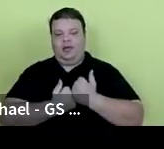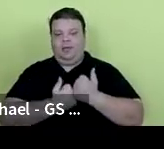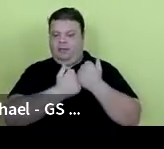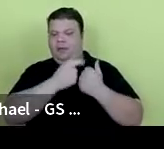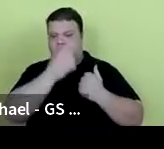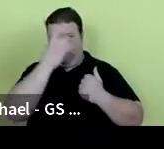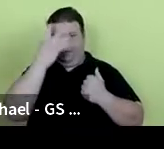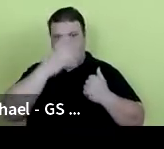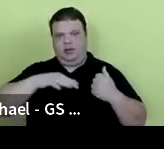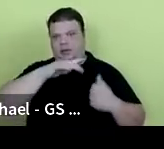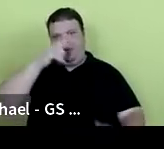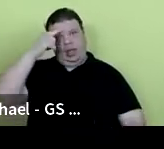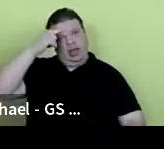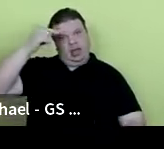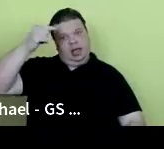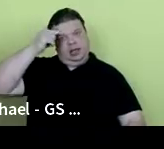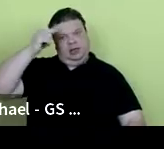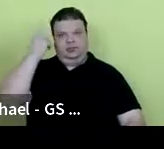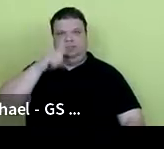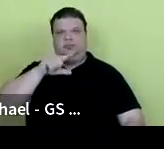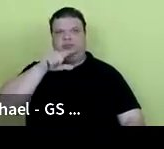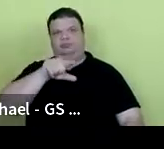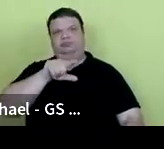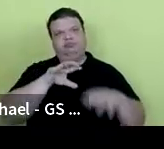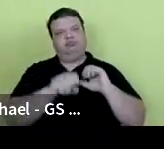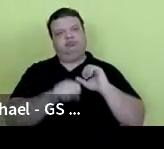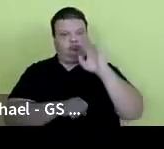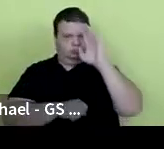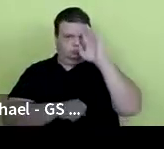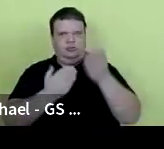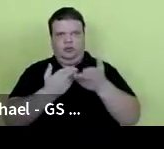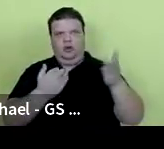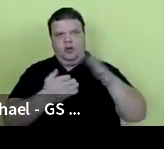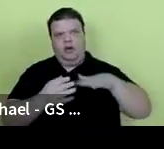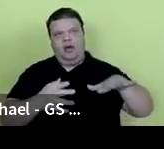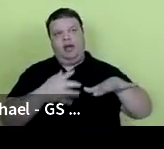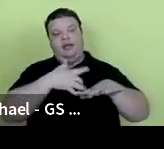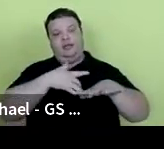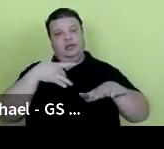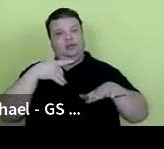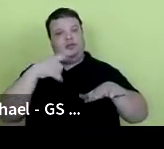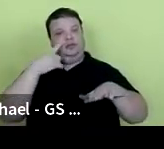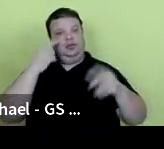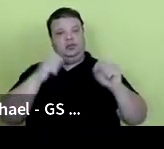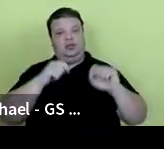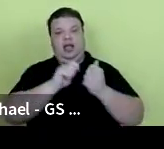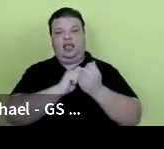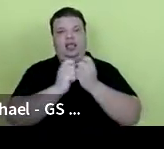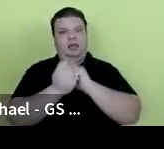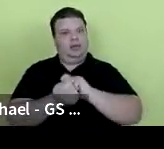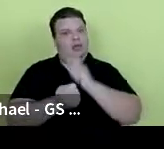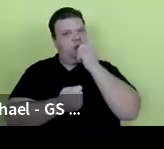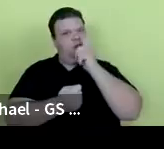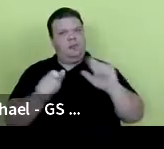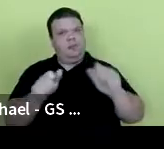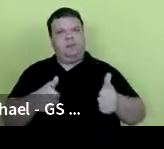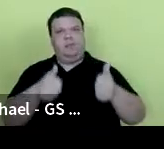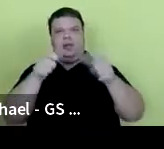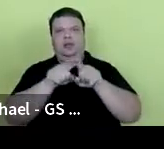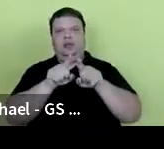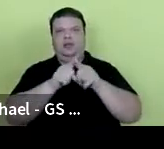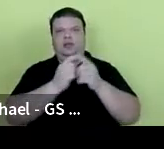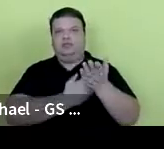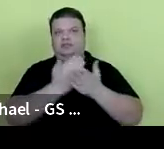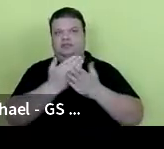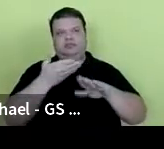graduação, geralmente da área de saúde no país, para que eles possam estar melhor adaptados e capacitados na inserção do